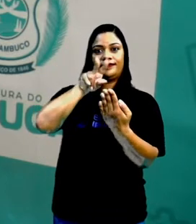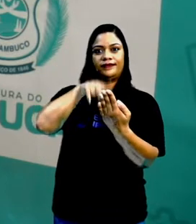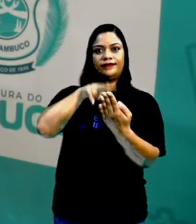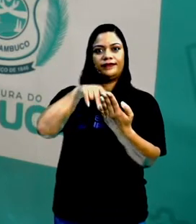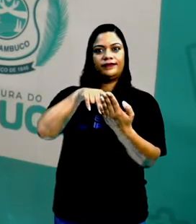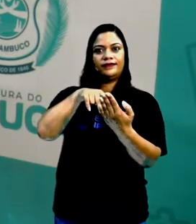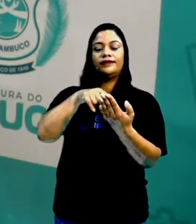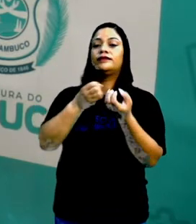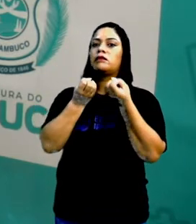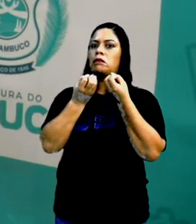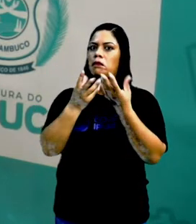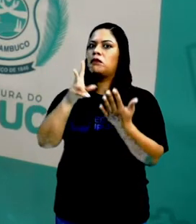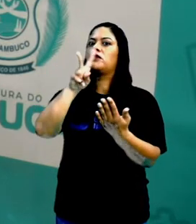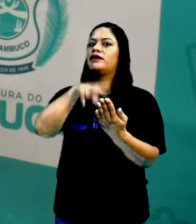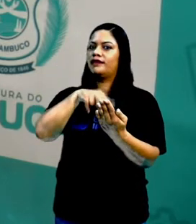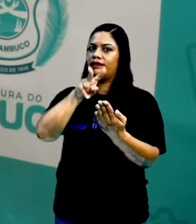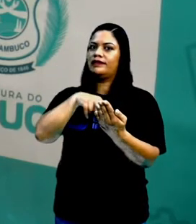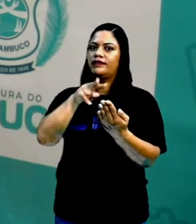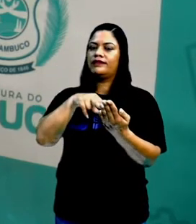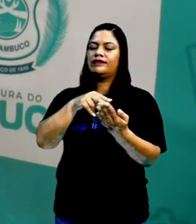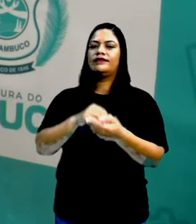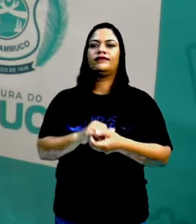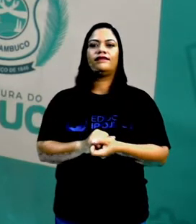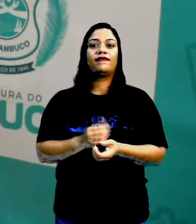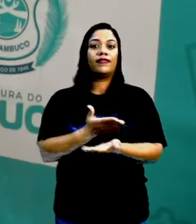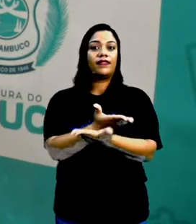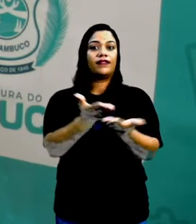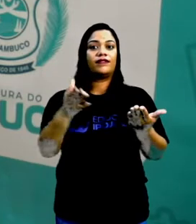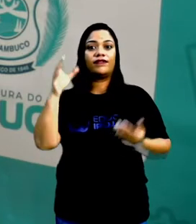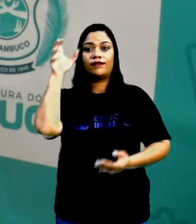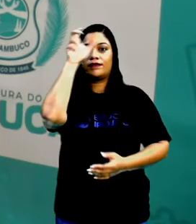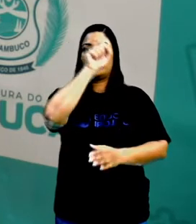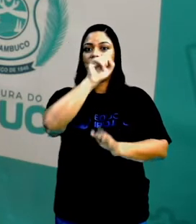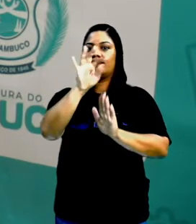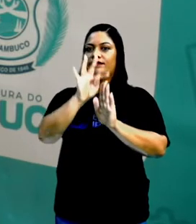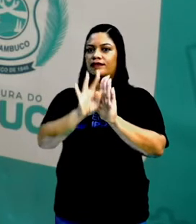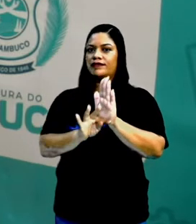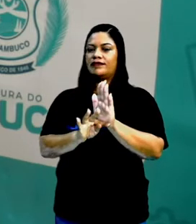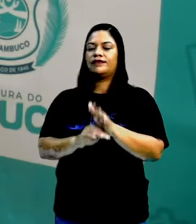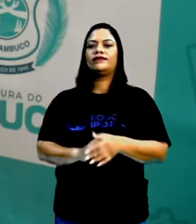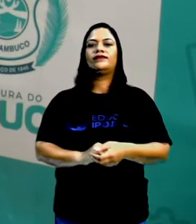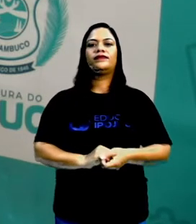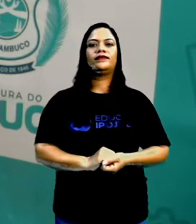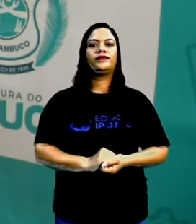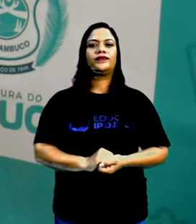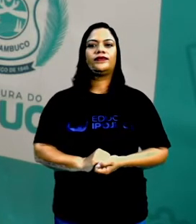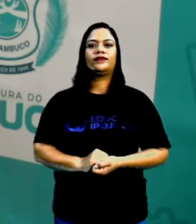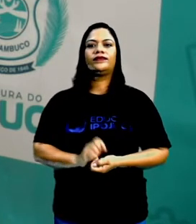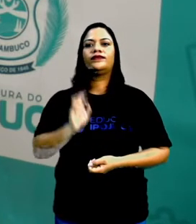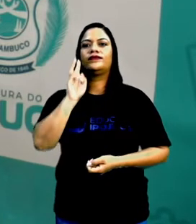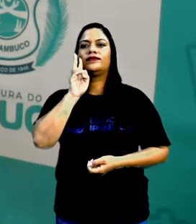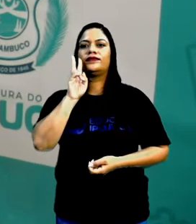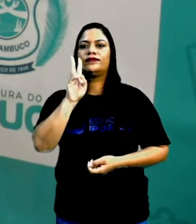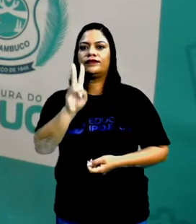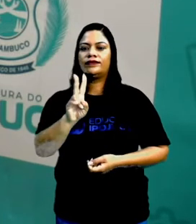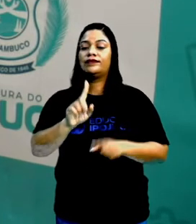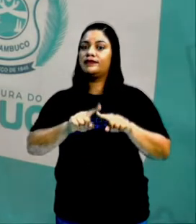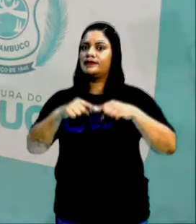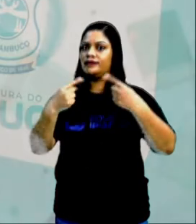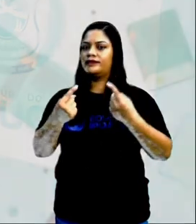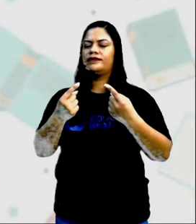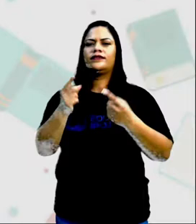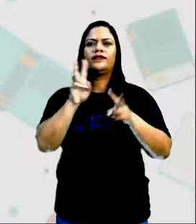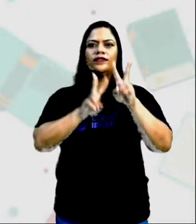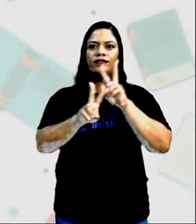Se for uma boa leitura E o que você compreendeu Sobre ele Vamos ver um pouco mais